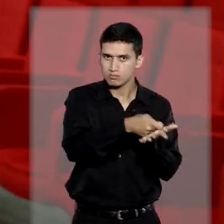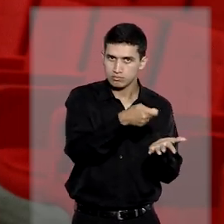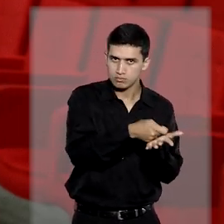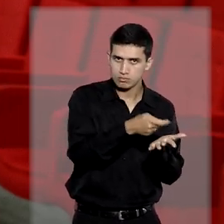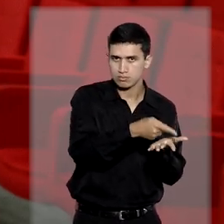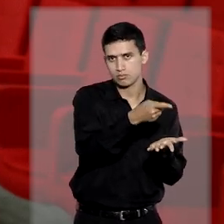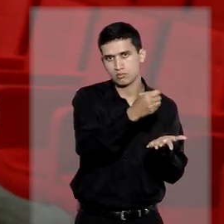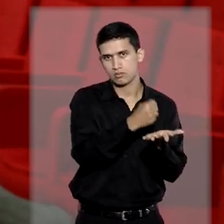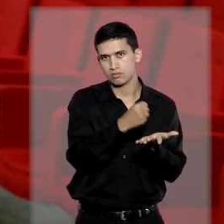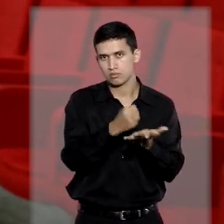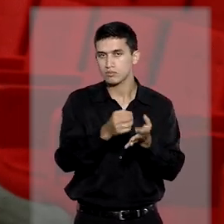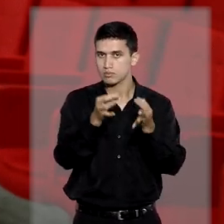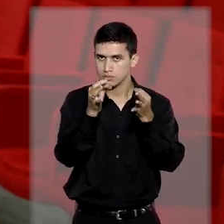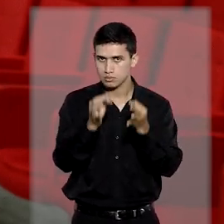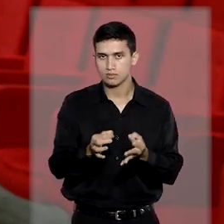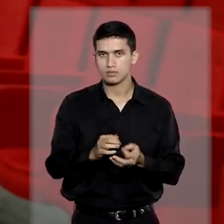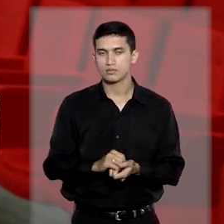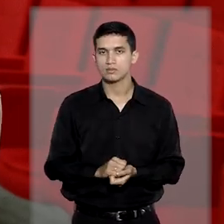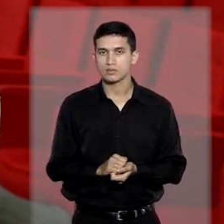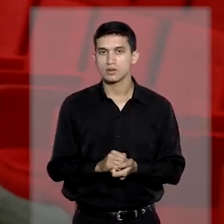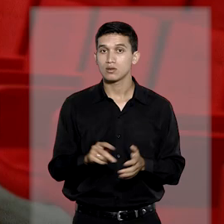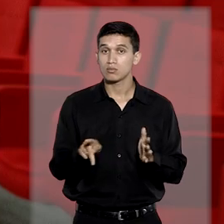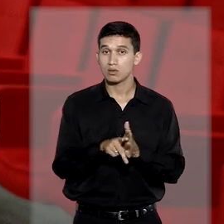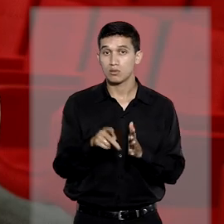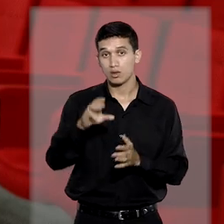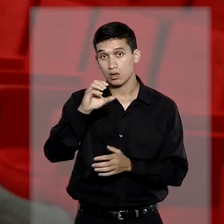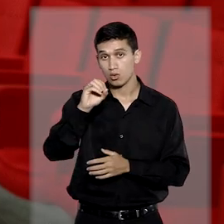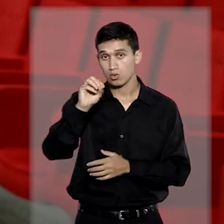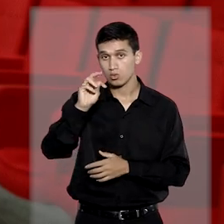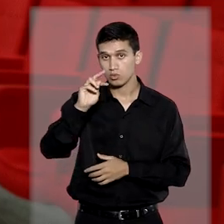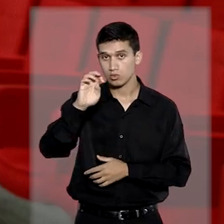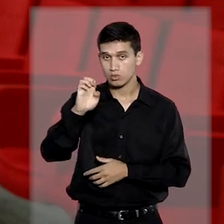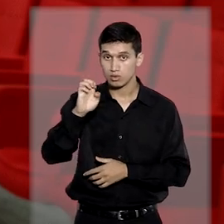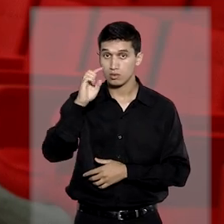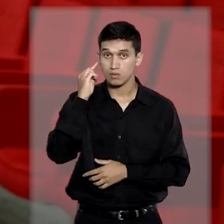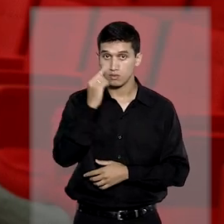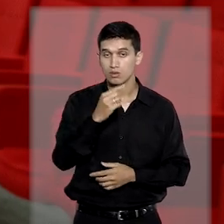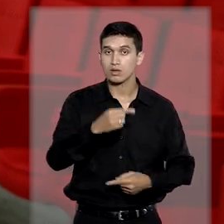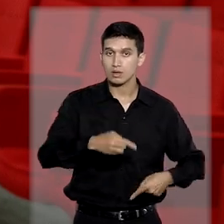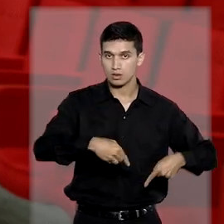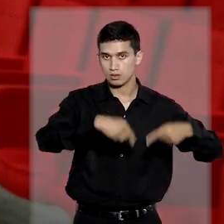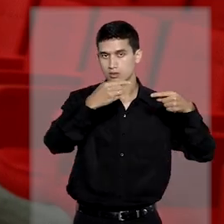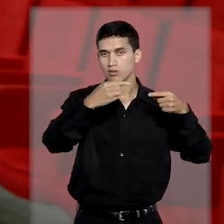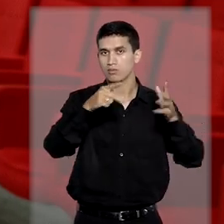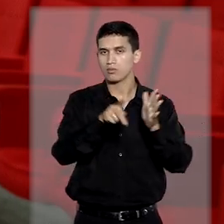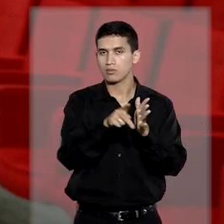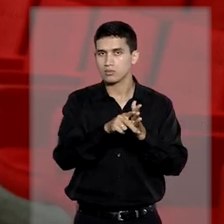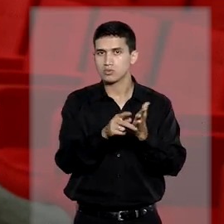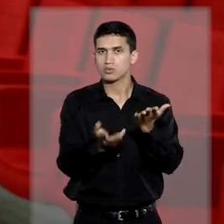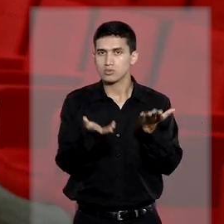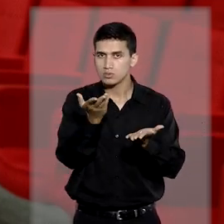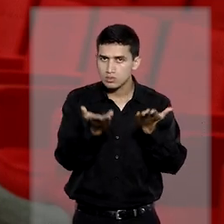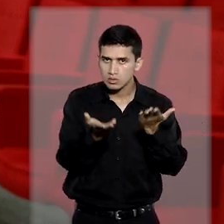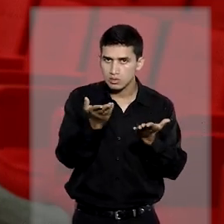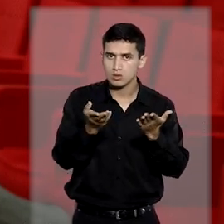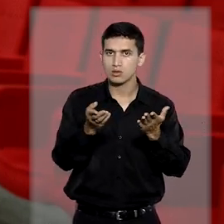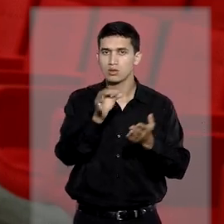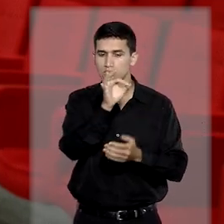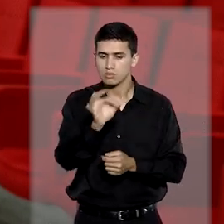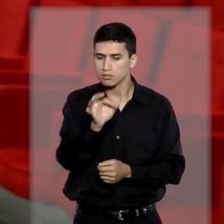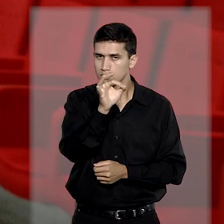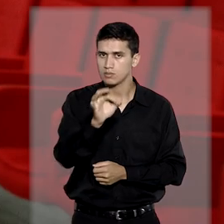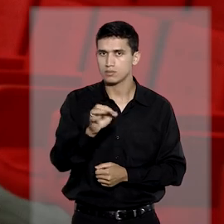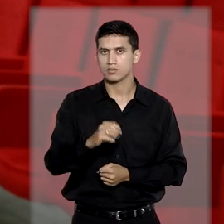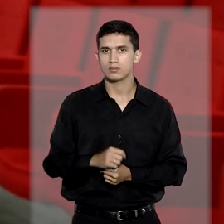obrigação contratual. Para a Corte, tais medidas seriam uma afronta aos princípios da razoabilidade e da